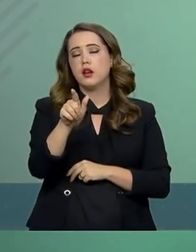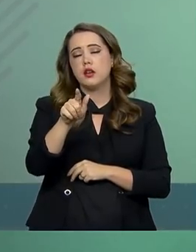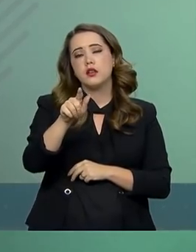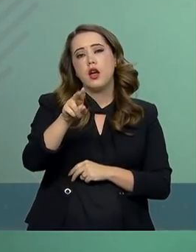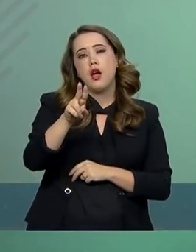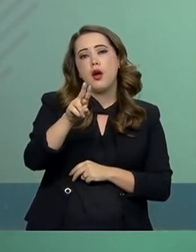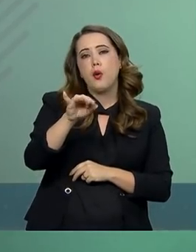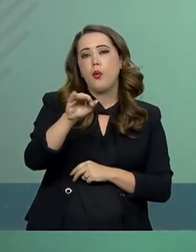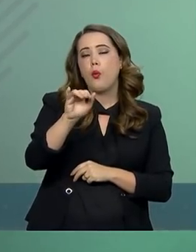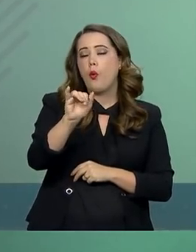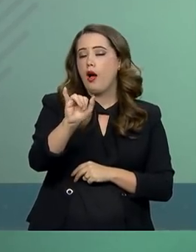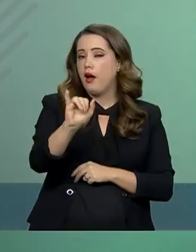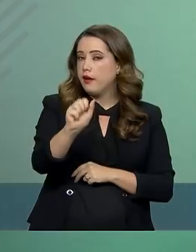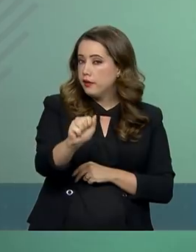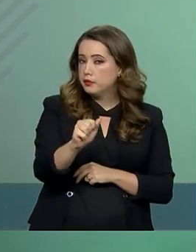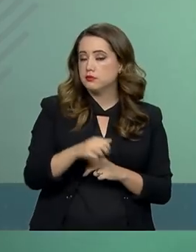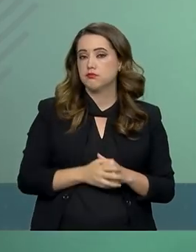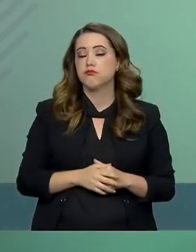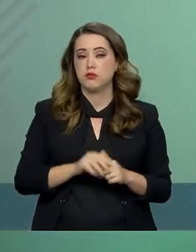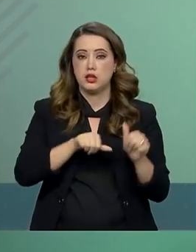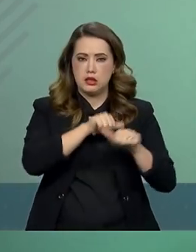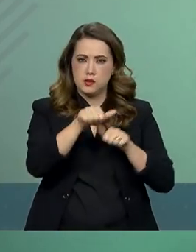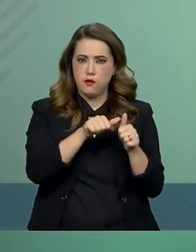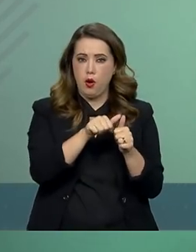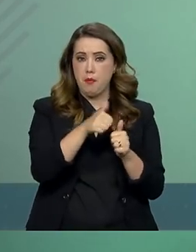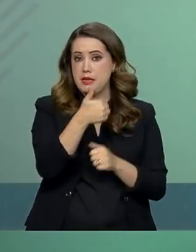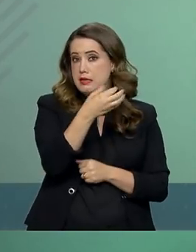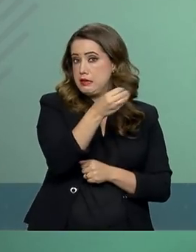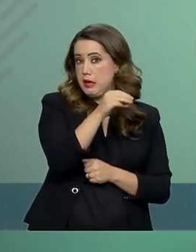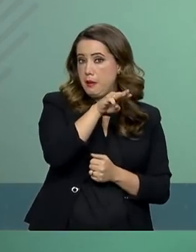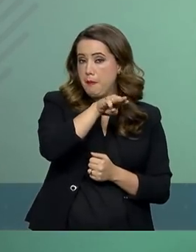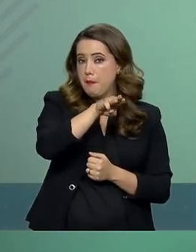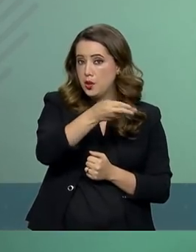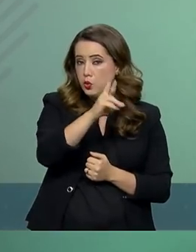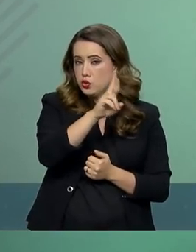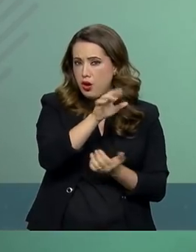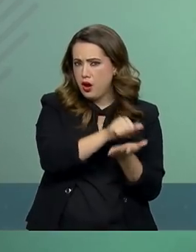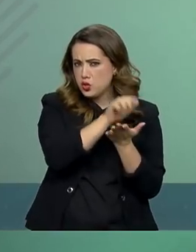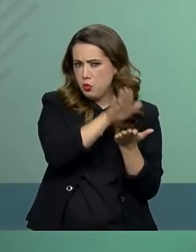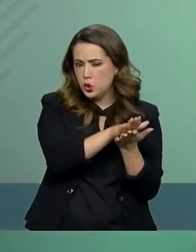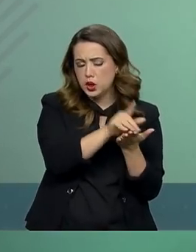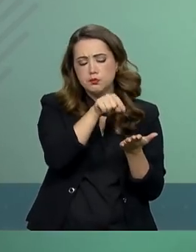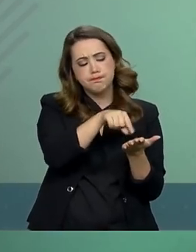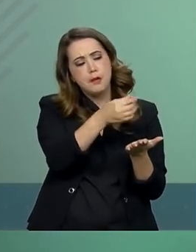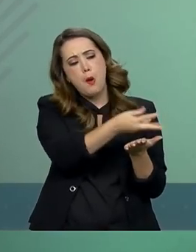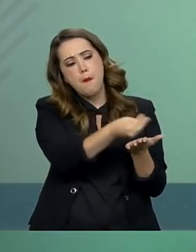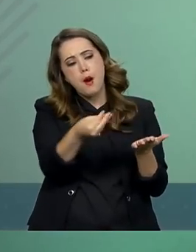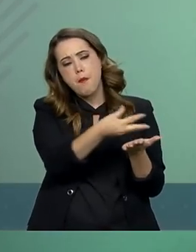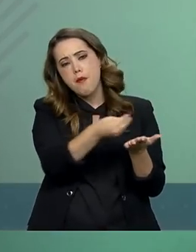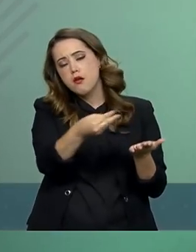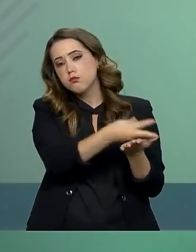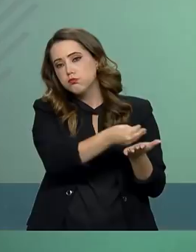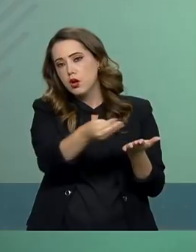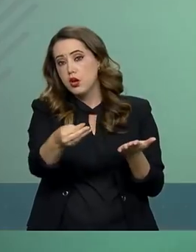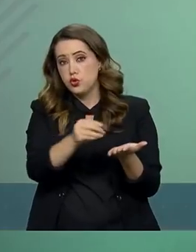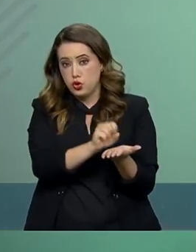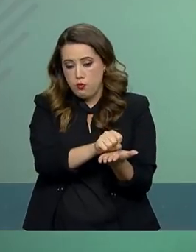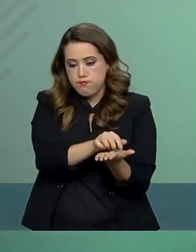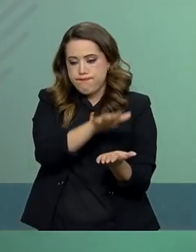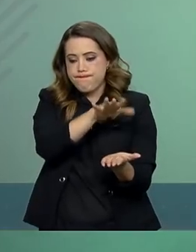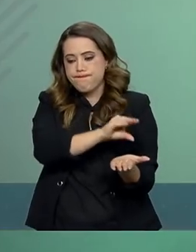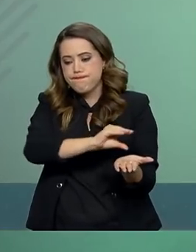de reais de conversão de multas para a revitalização do Rio Araguaia. Outras